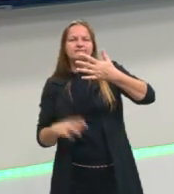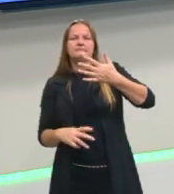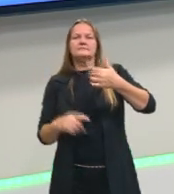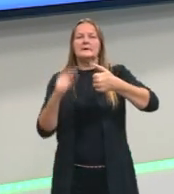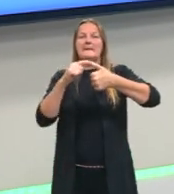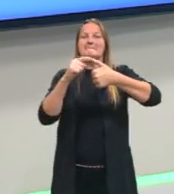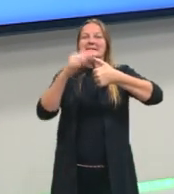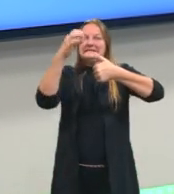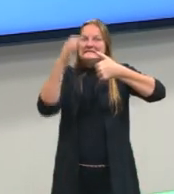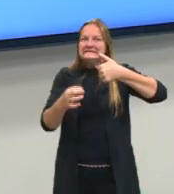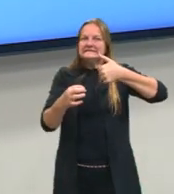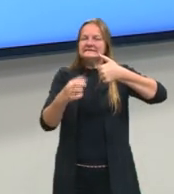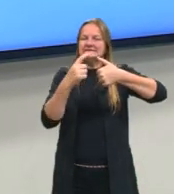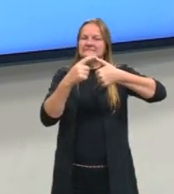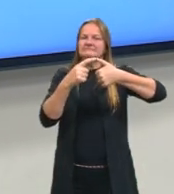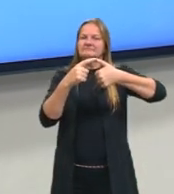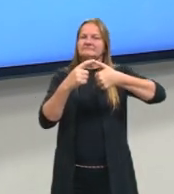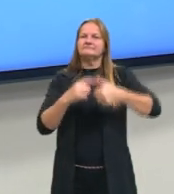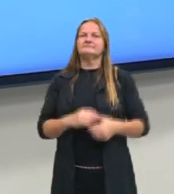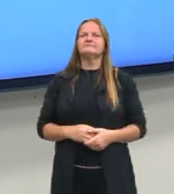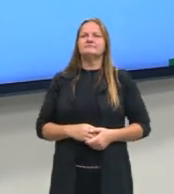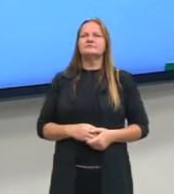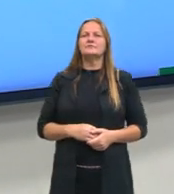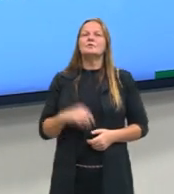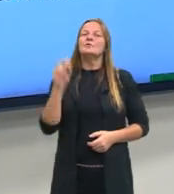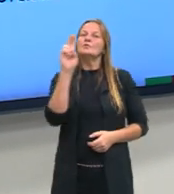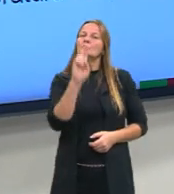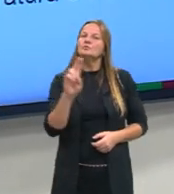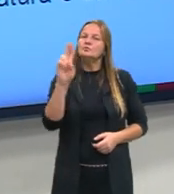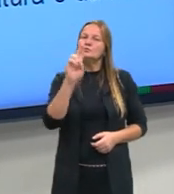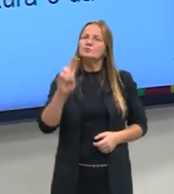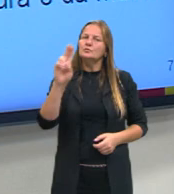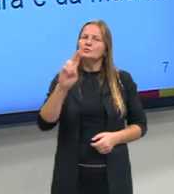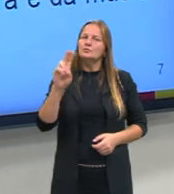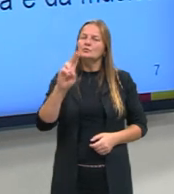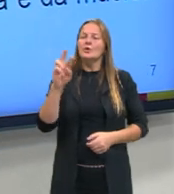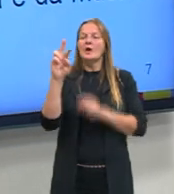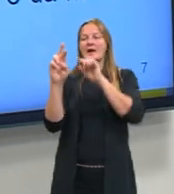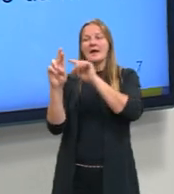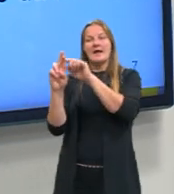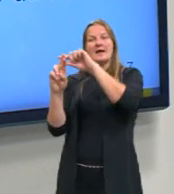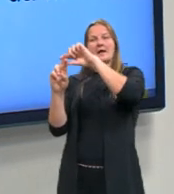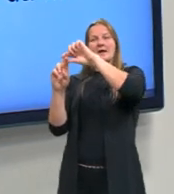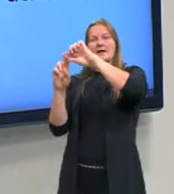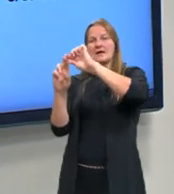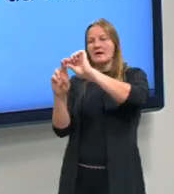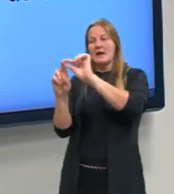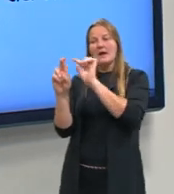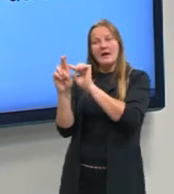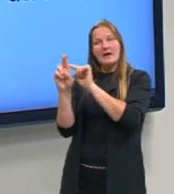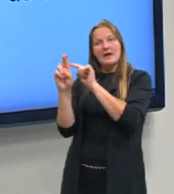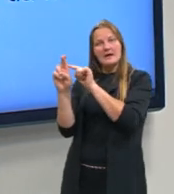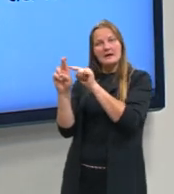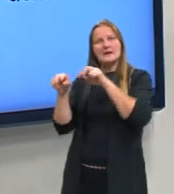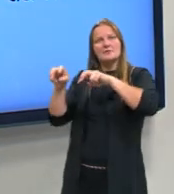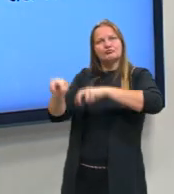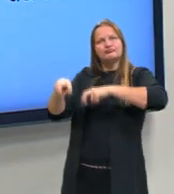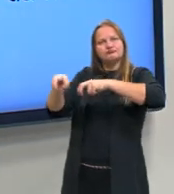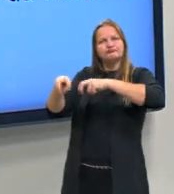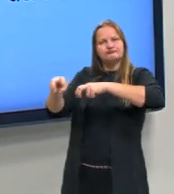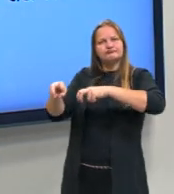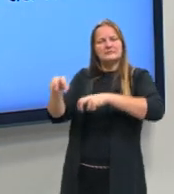correta? A gente está falando sobre o uso de R, o R caipira, grandes